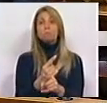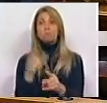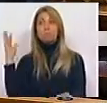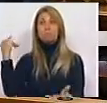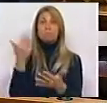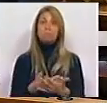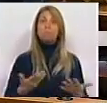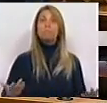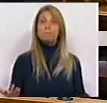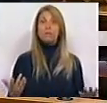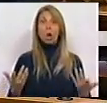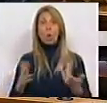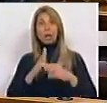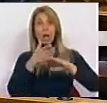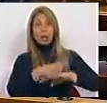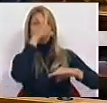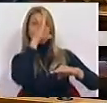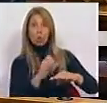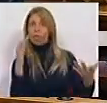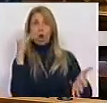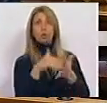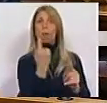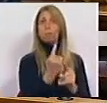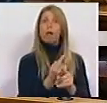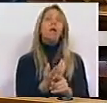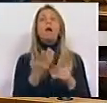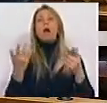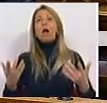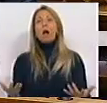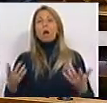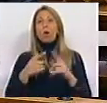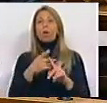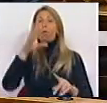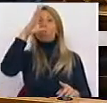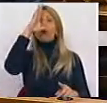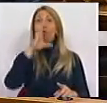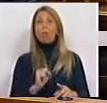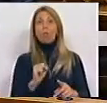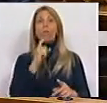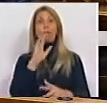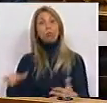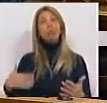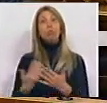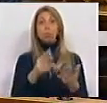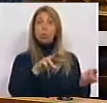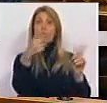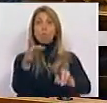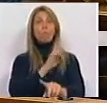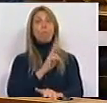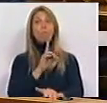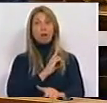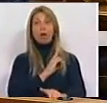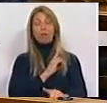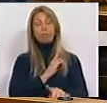de intervenção do Governo. E agora o Governo vem-nos propor a concessão depois de fazer um conjunto de